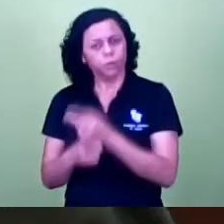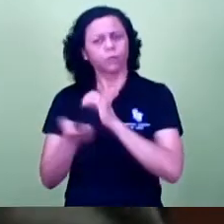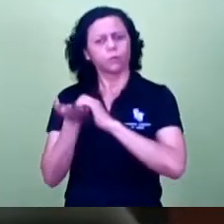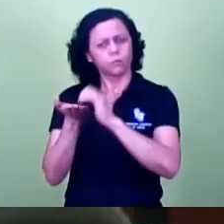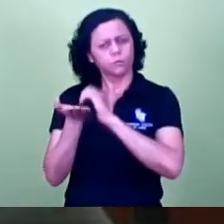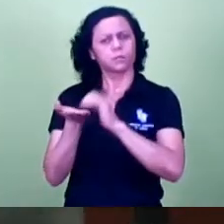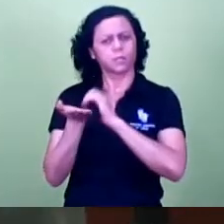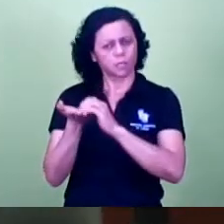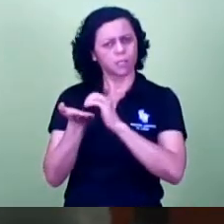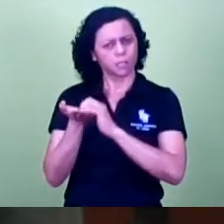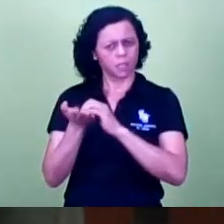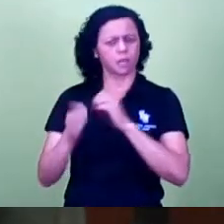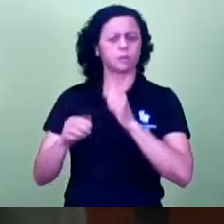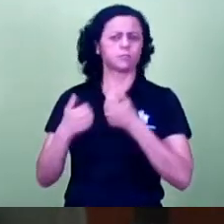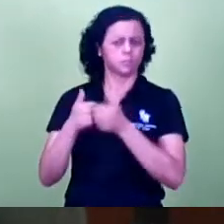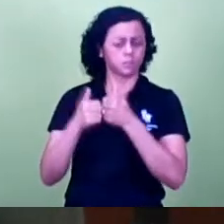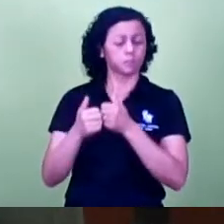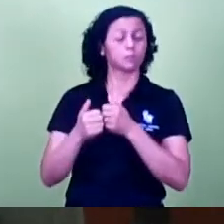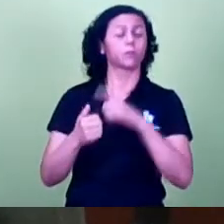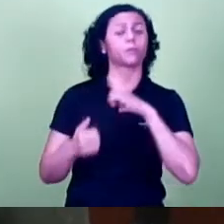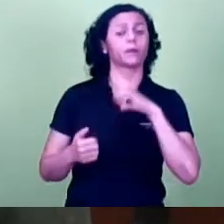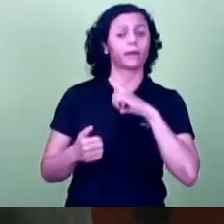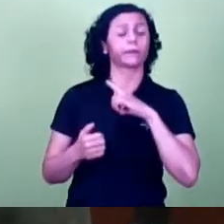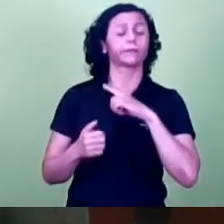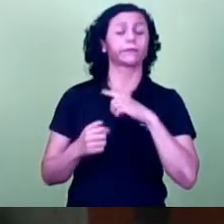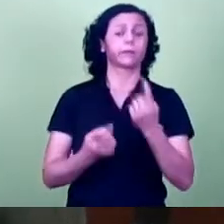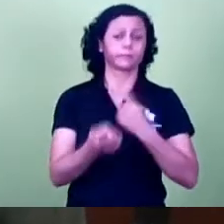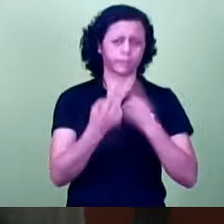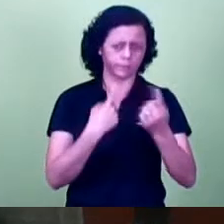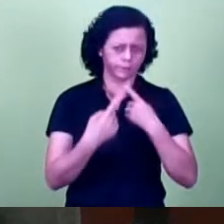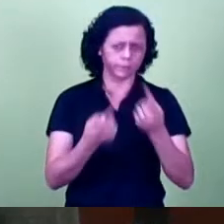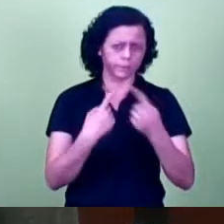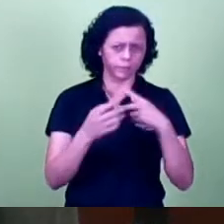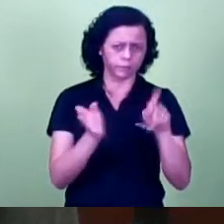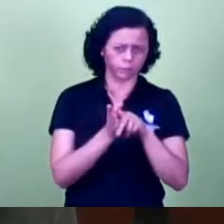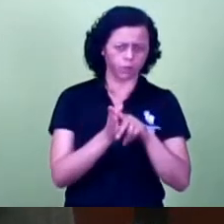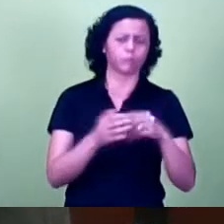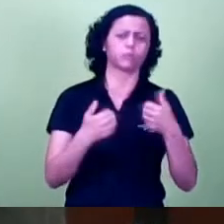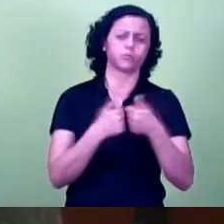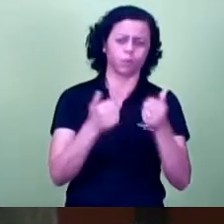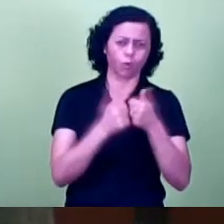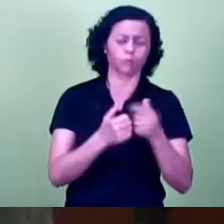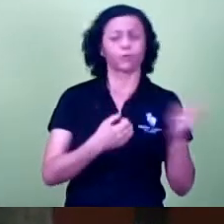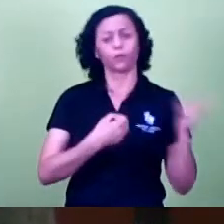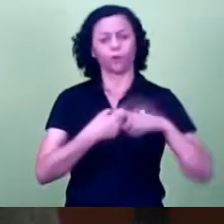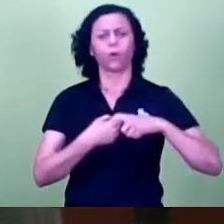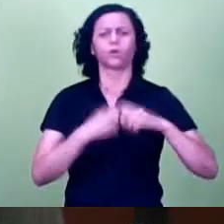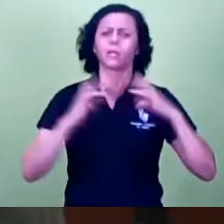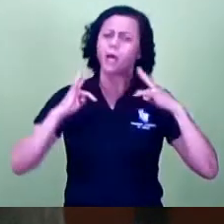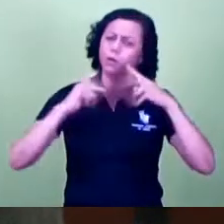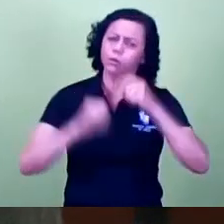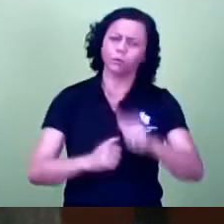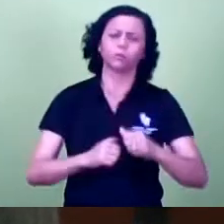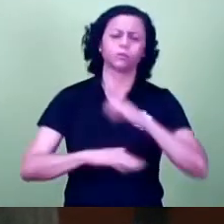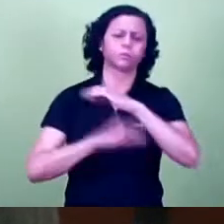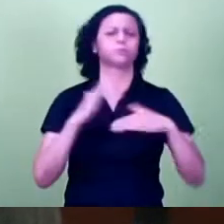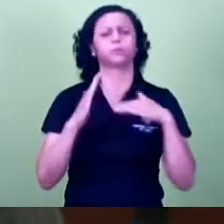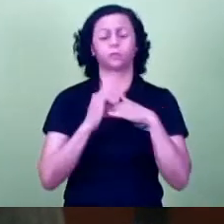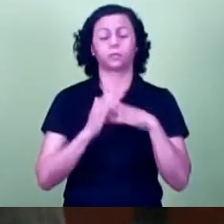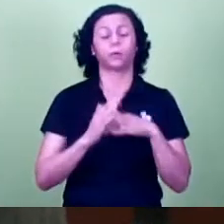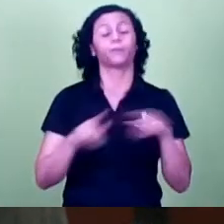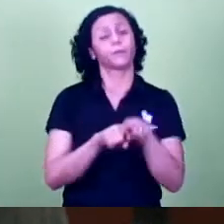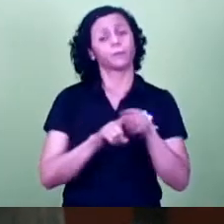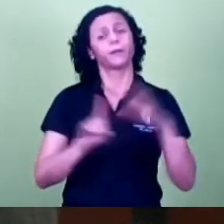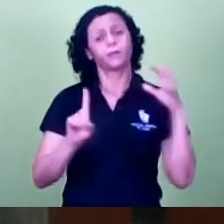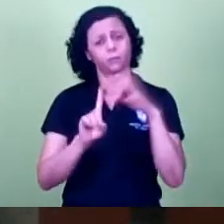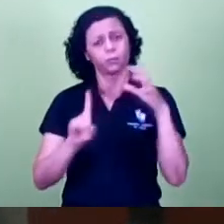retornassem o mais breve possível. O aumento dessas reivindicações também teve influência por conta do retorno das aulas, não isso,